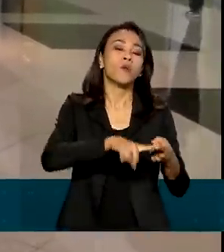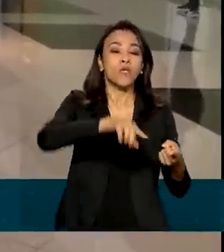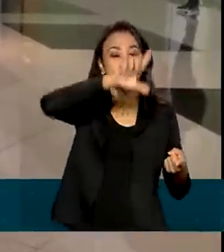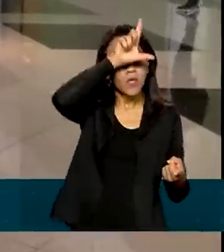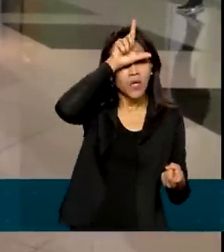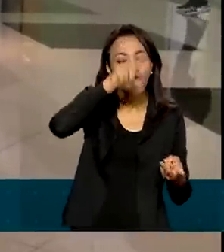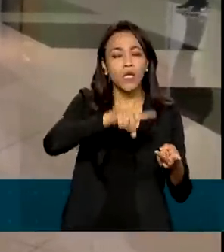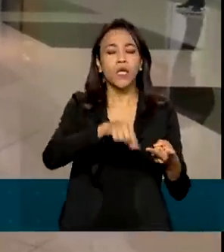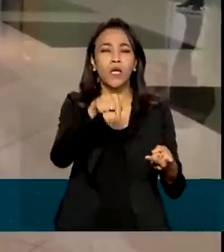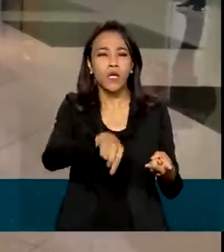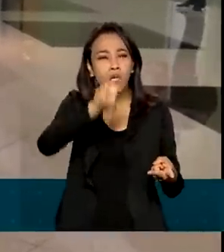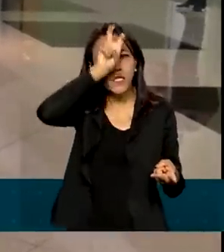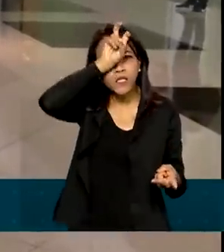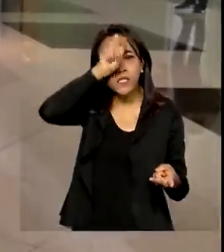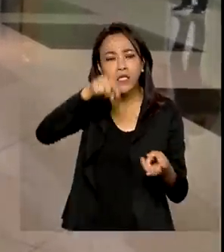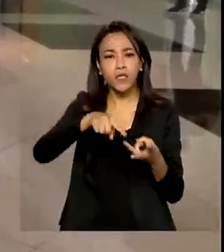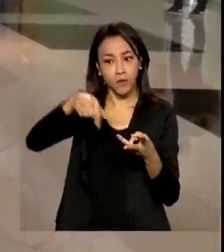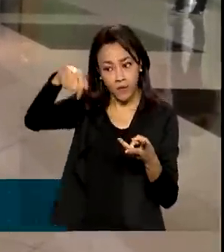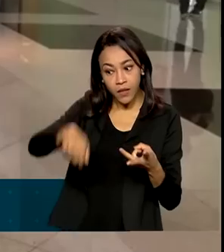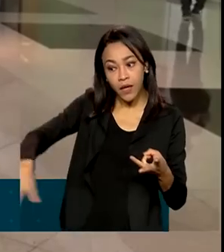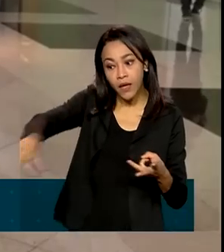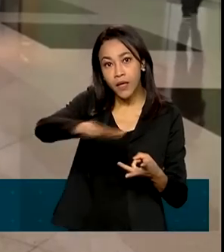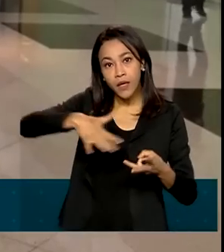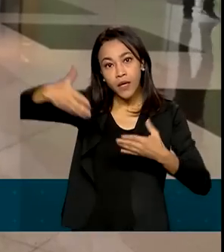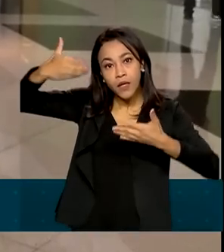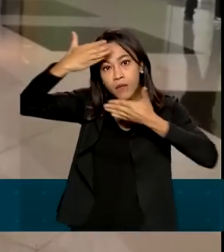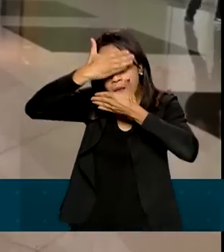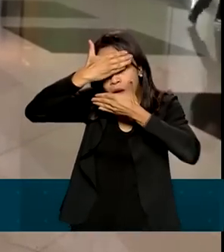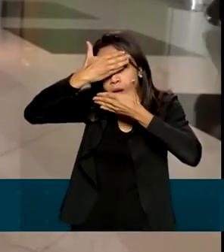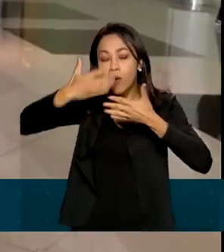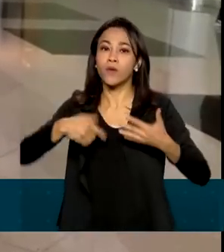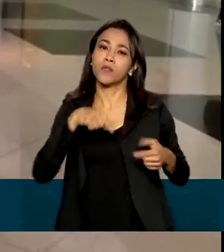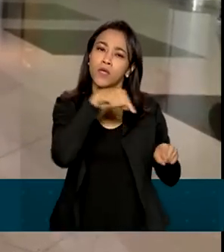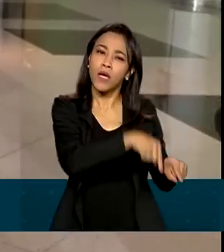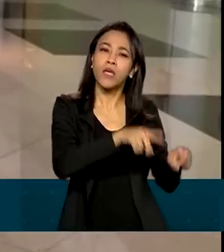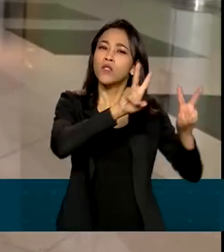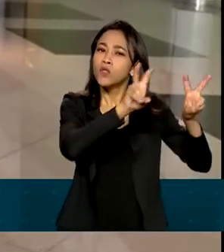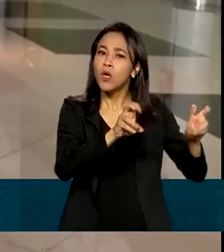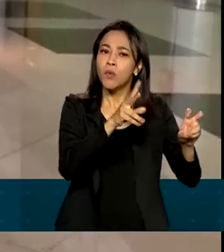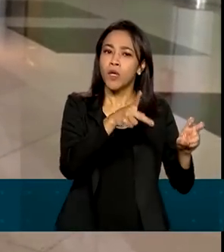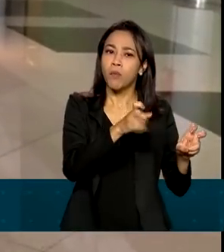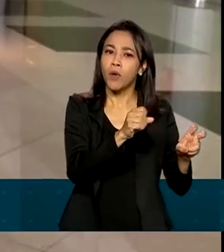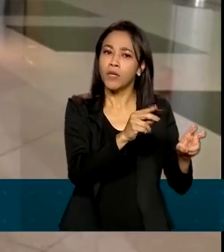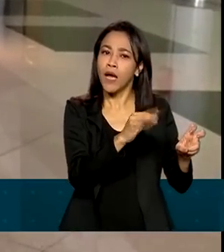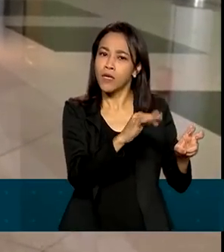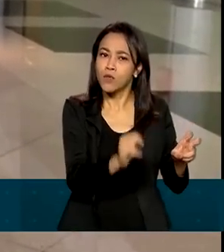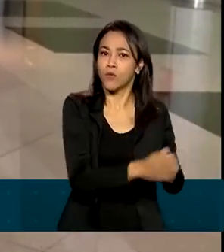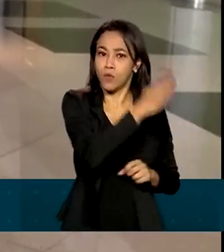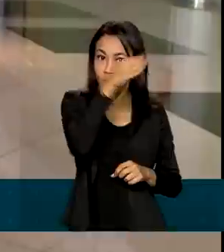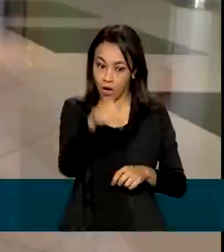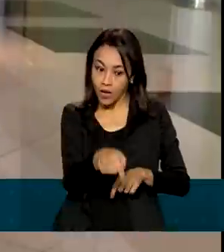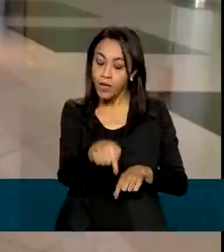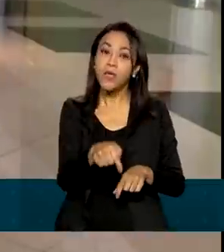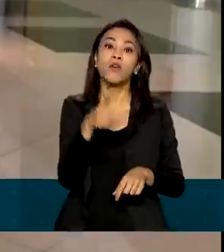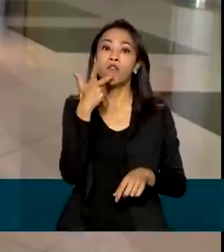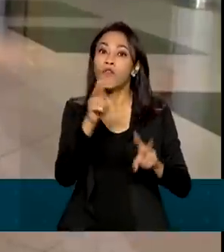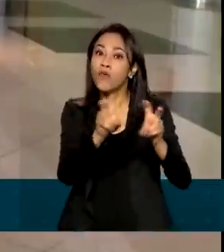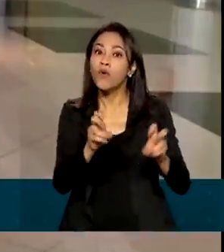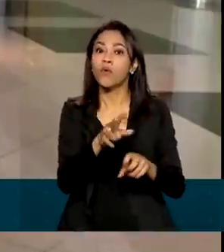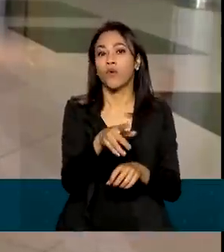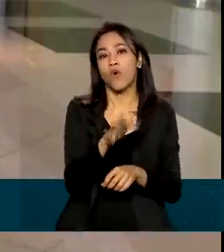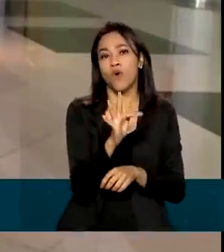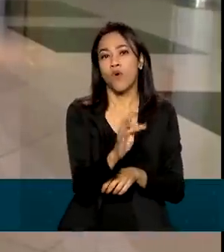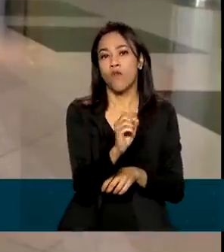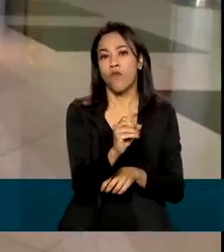em Marrocos falando sobre fertilizantes. Na Jordânia falamos sobre o potássio, aqui em Marrocos falando sobre o fósforo.